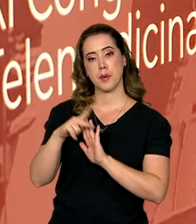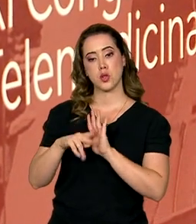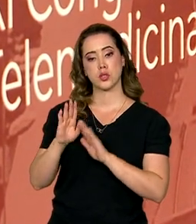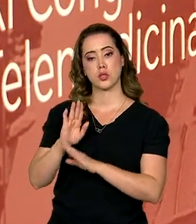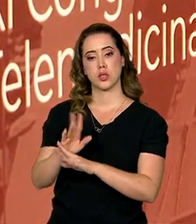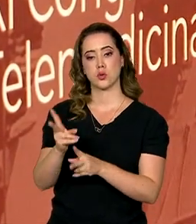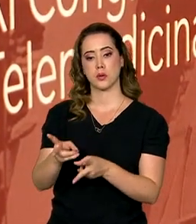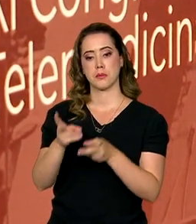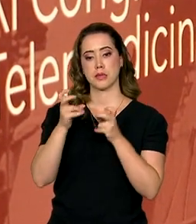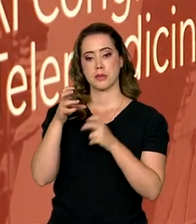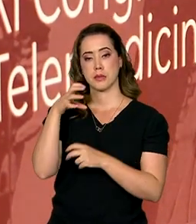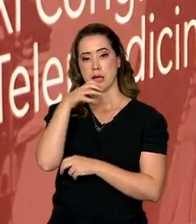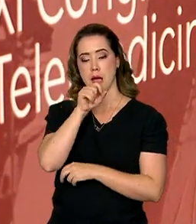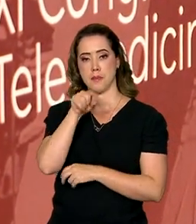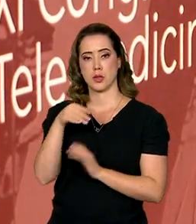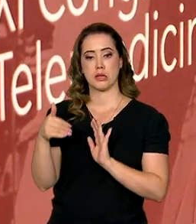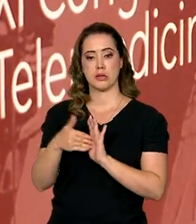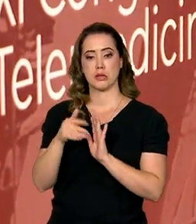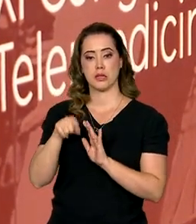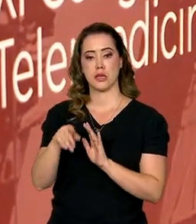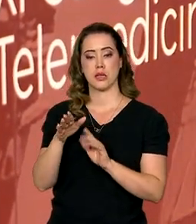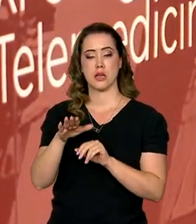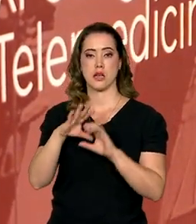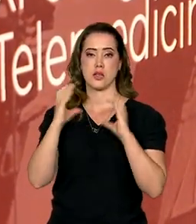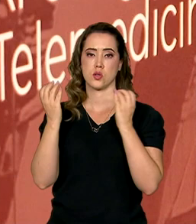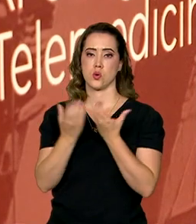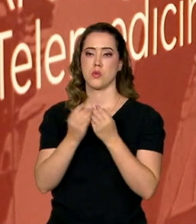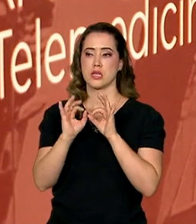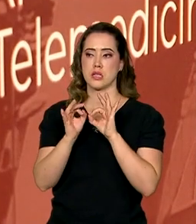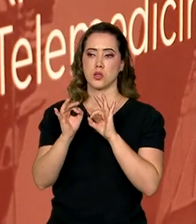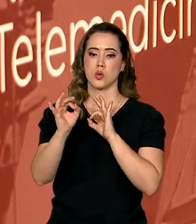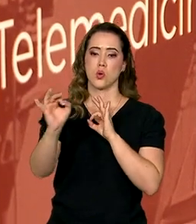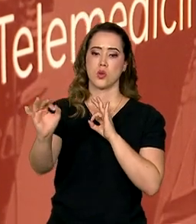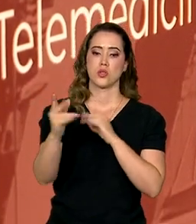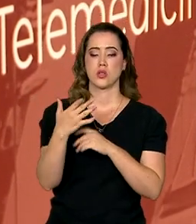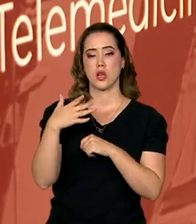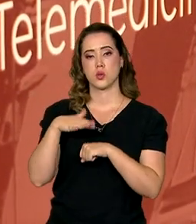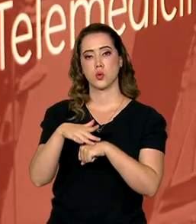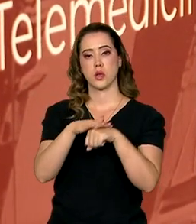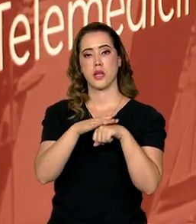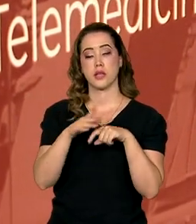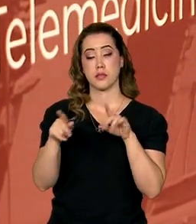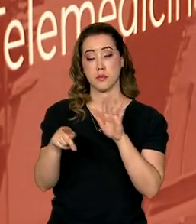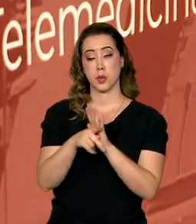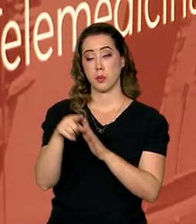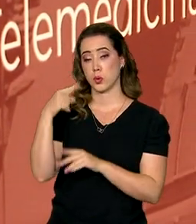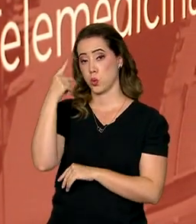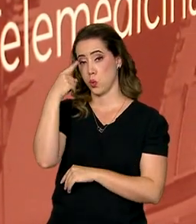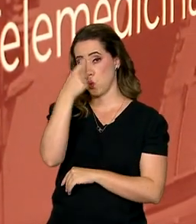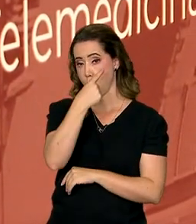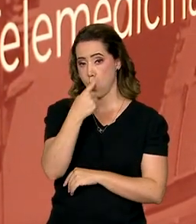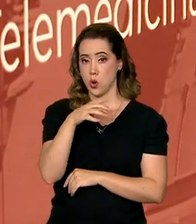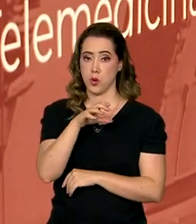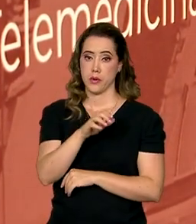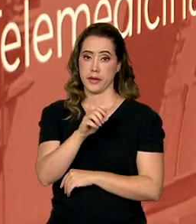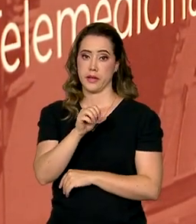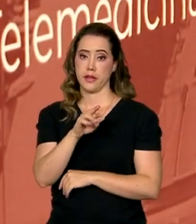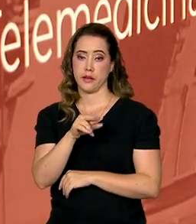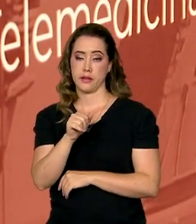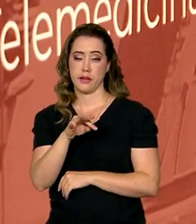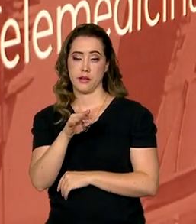ajuda a identificar, até mesmo nas comunidades mais remotas, as doenças oftalmológicas como a catarata,